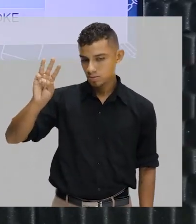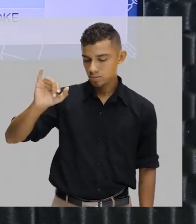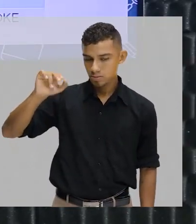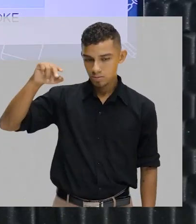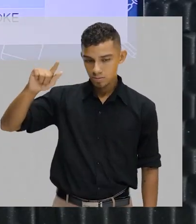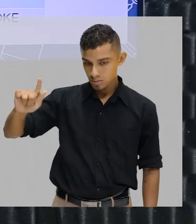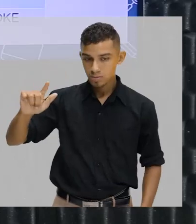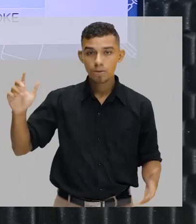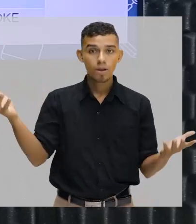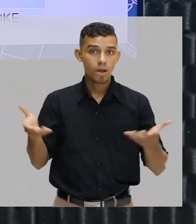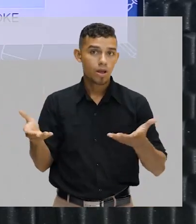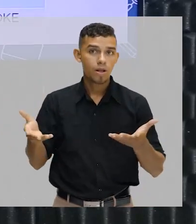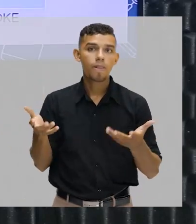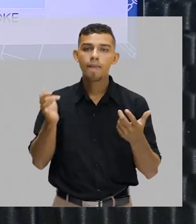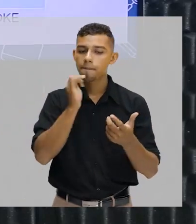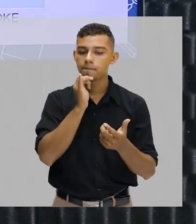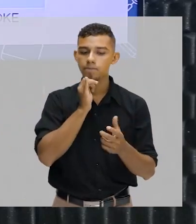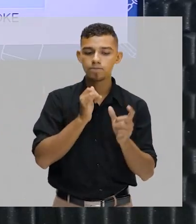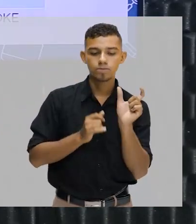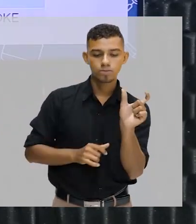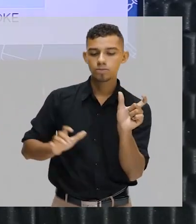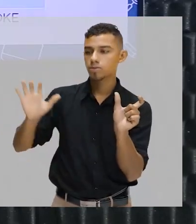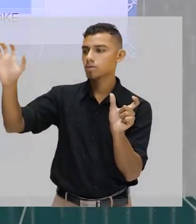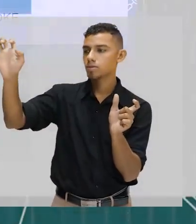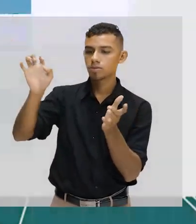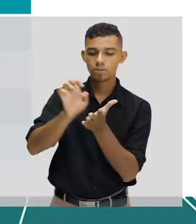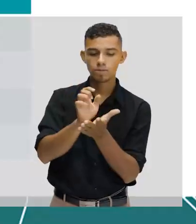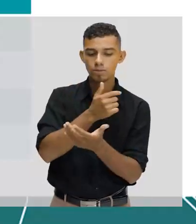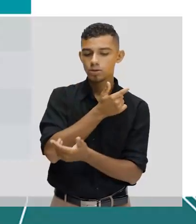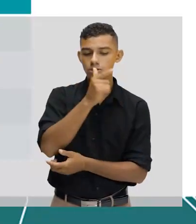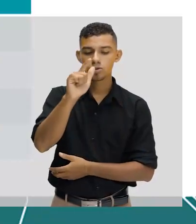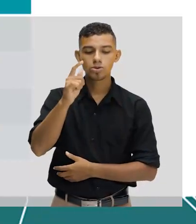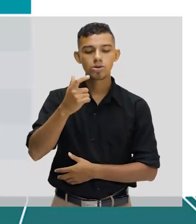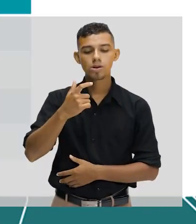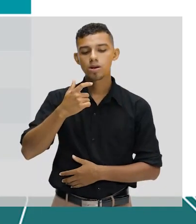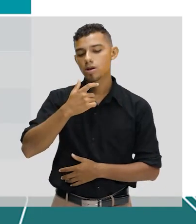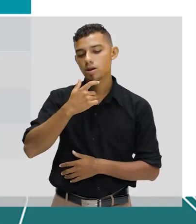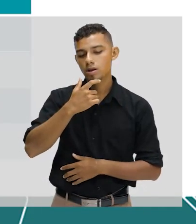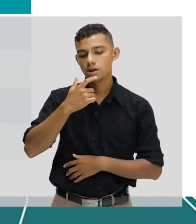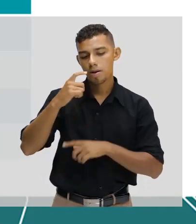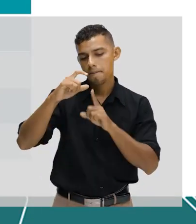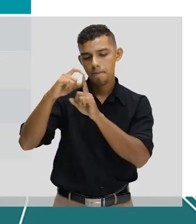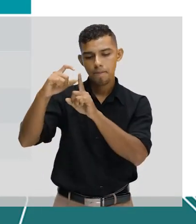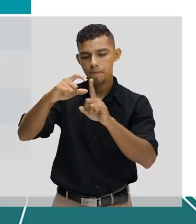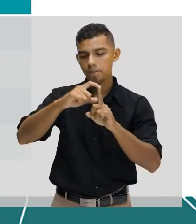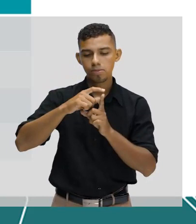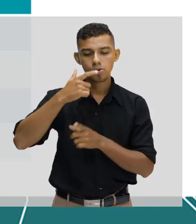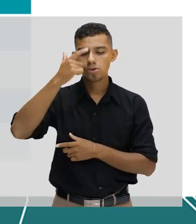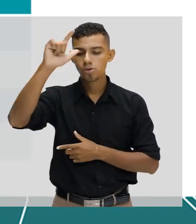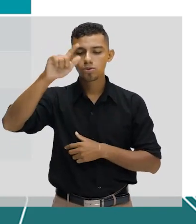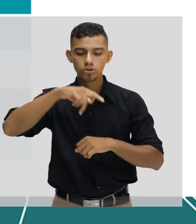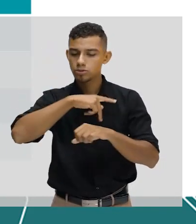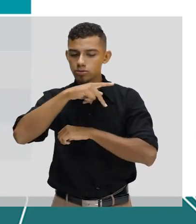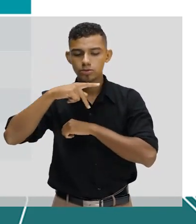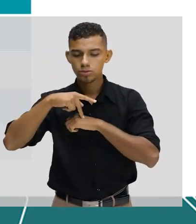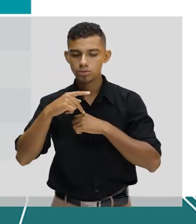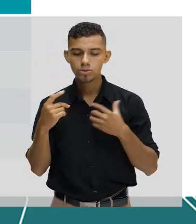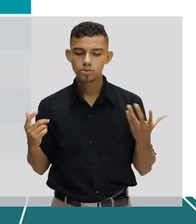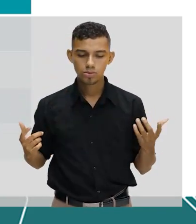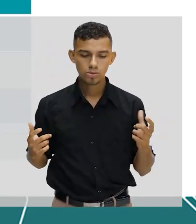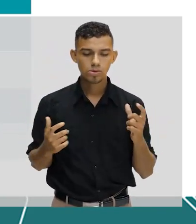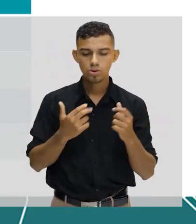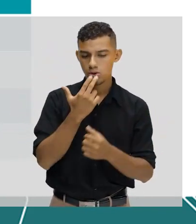hoje, nós vamos falar dos empréstimos. Lone words, palavras emprestadas. É quando um